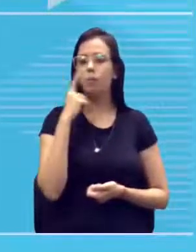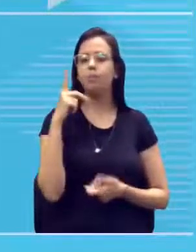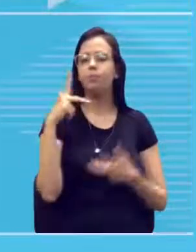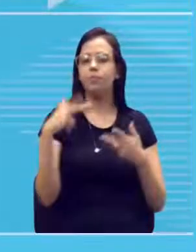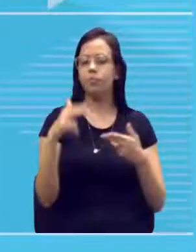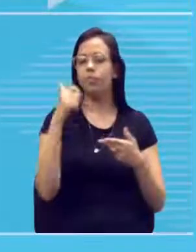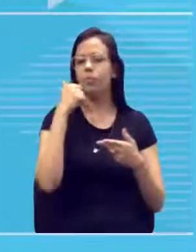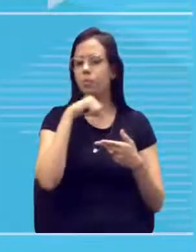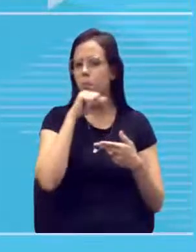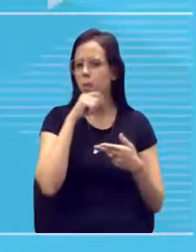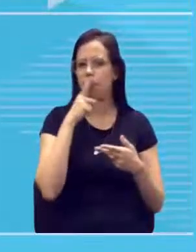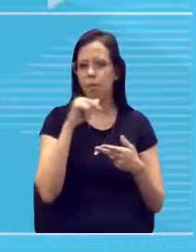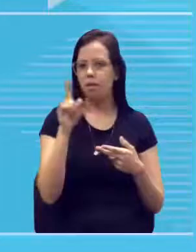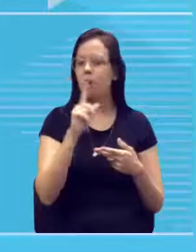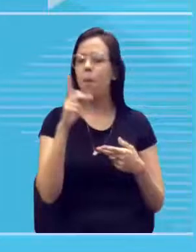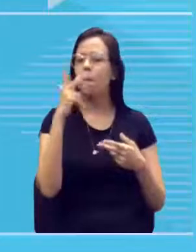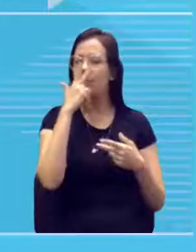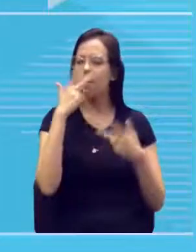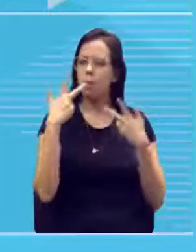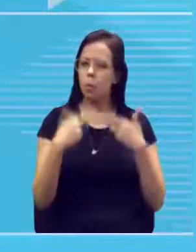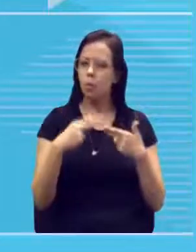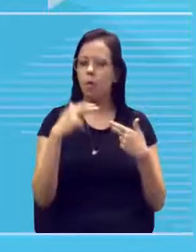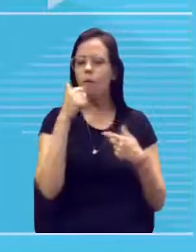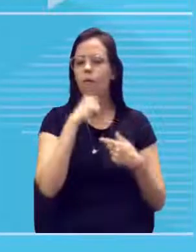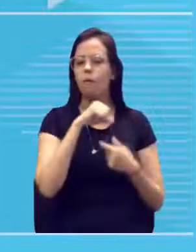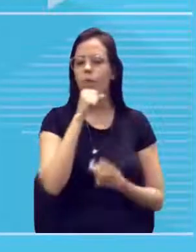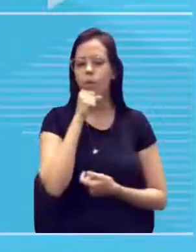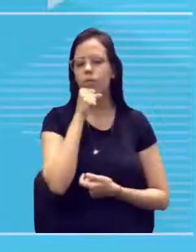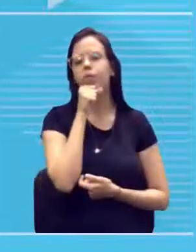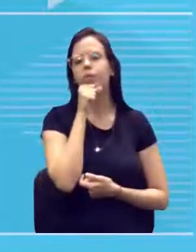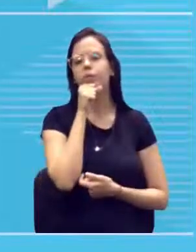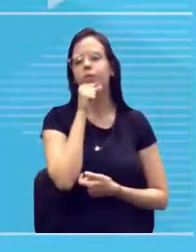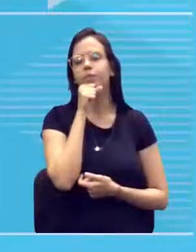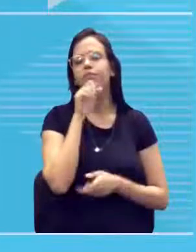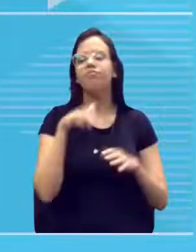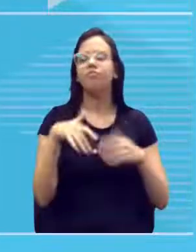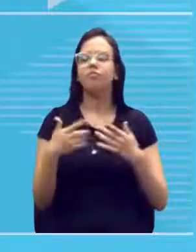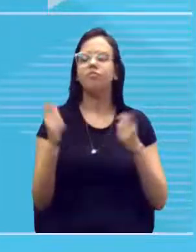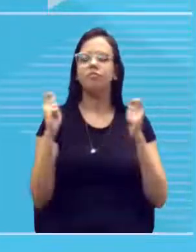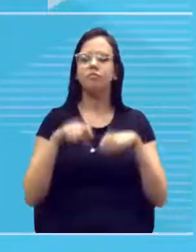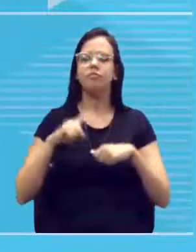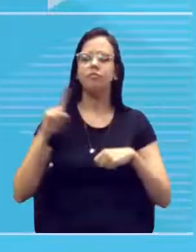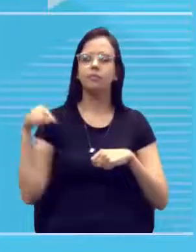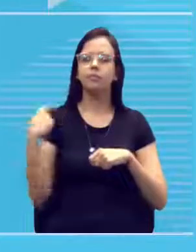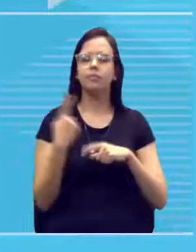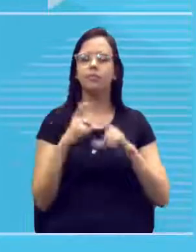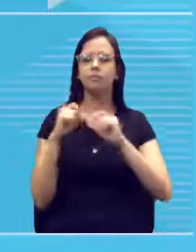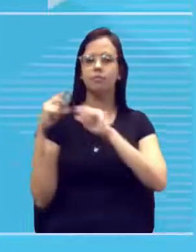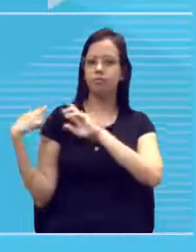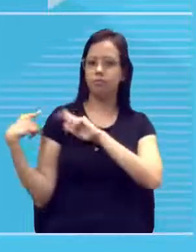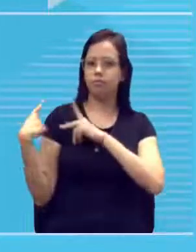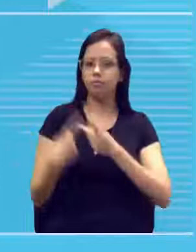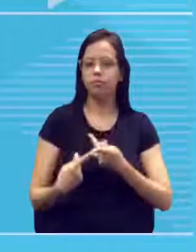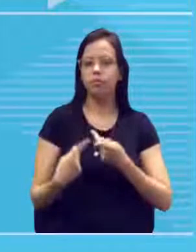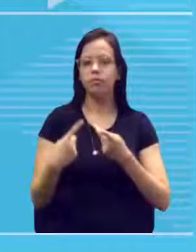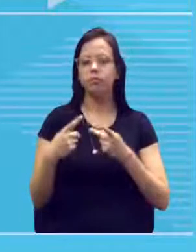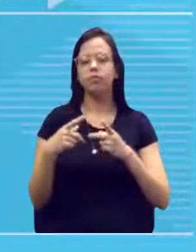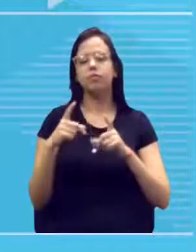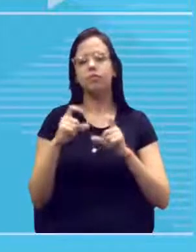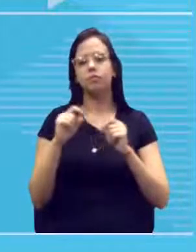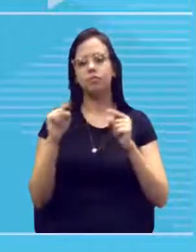é da tua avó. Então, essa capacidade que a gente tem de herdar, então, hereditariedade vem da